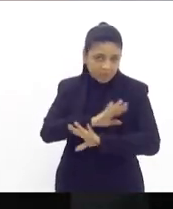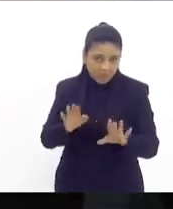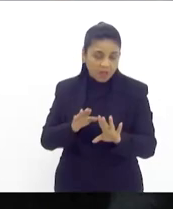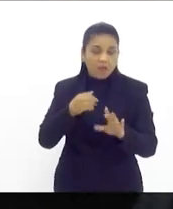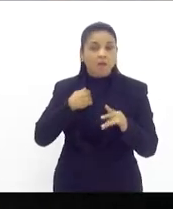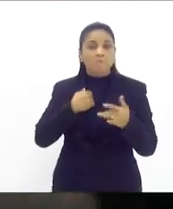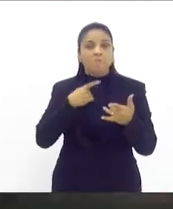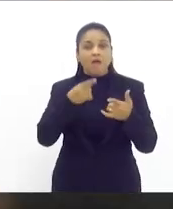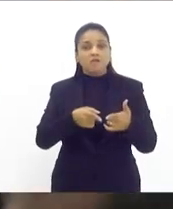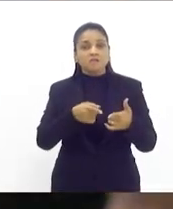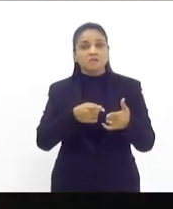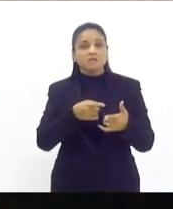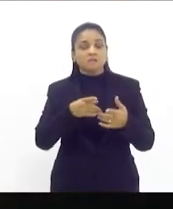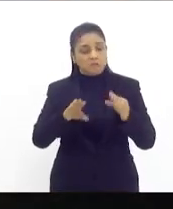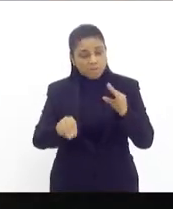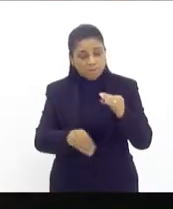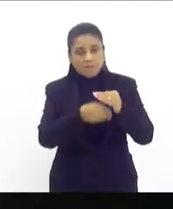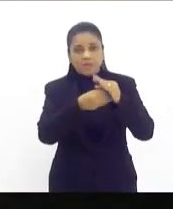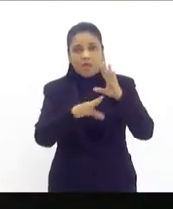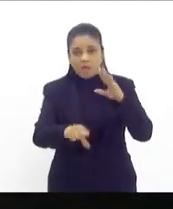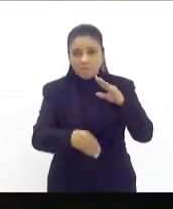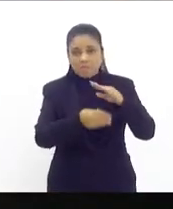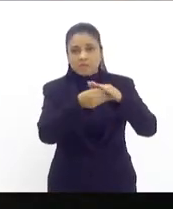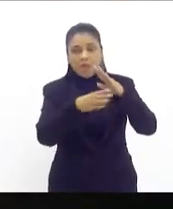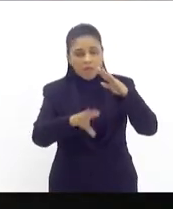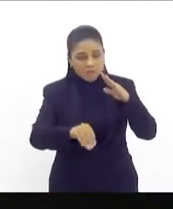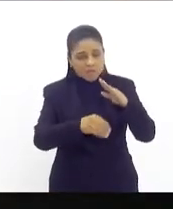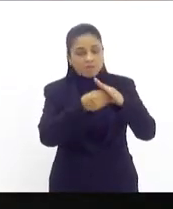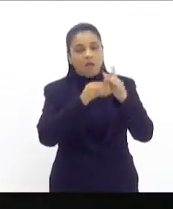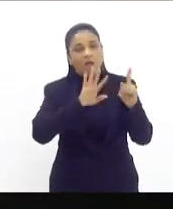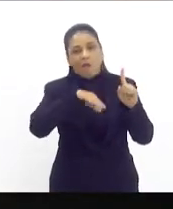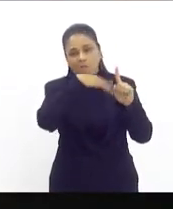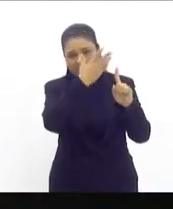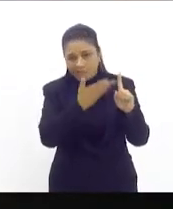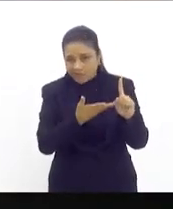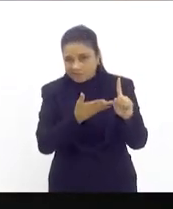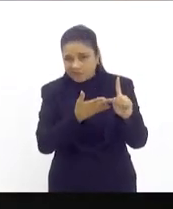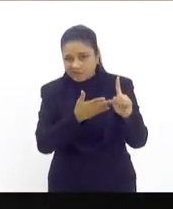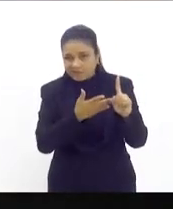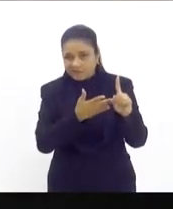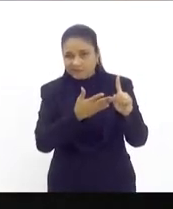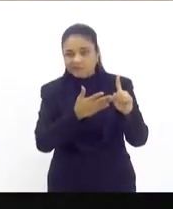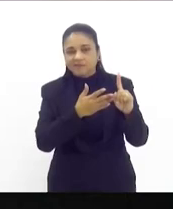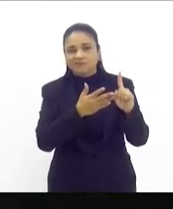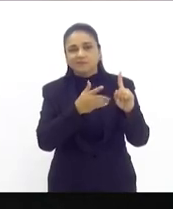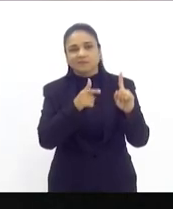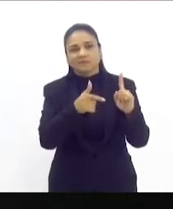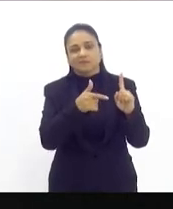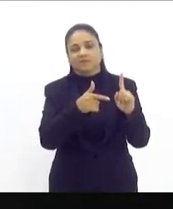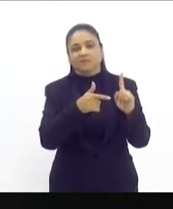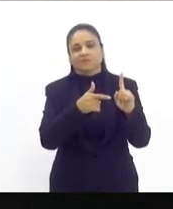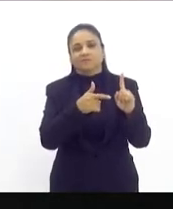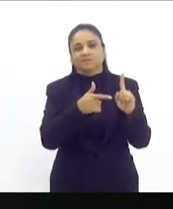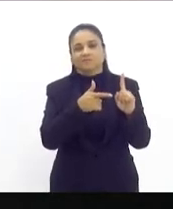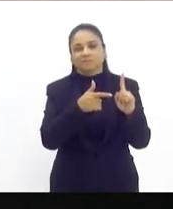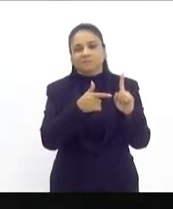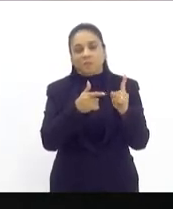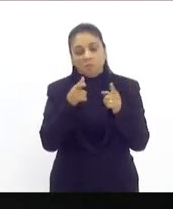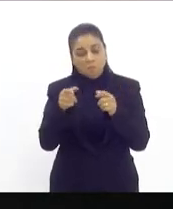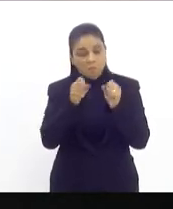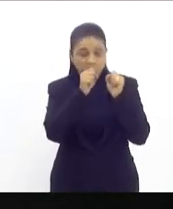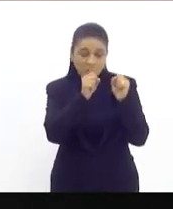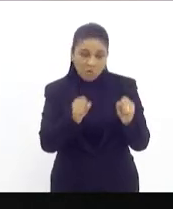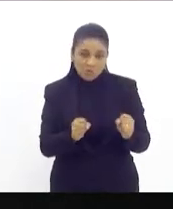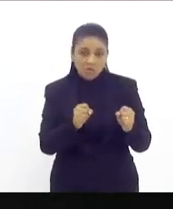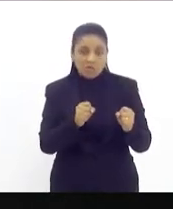uma praxe de emendarmos potenciais homenagens para colocá-las à mercê do crivo do Poder